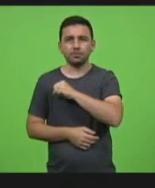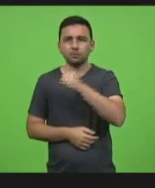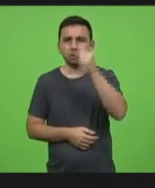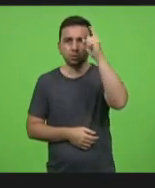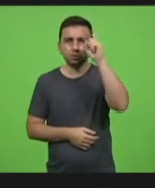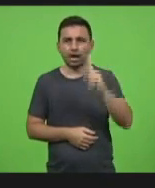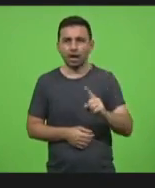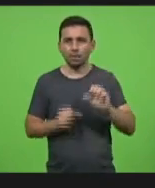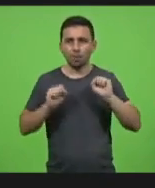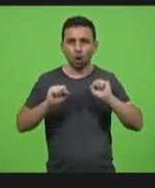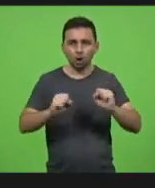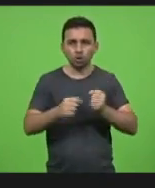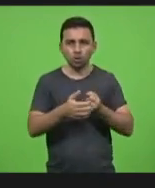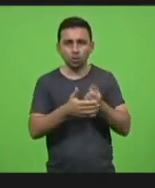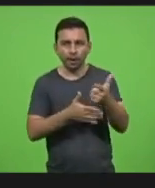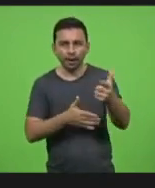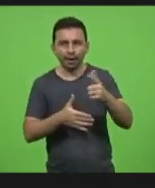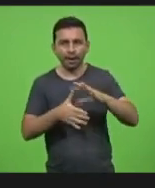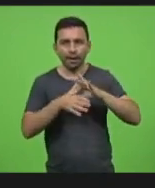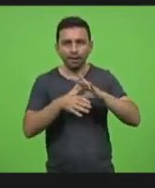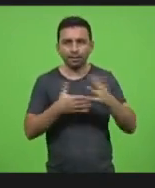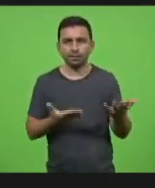comprar carne pra botar no seu restaurante